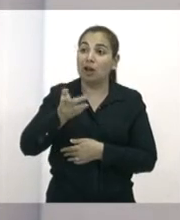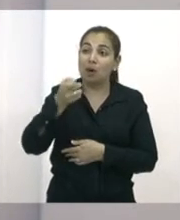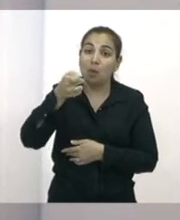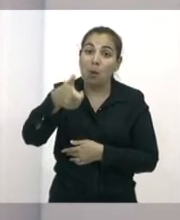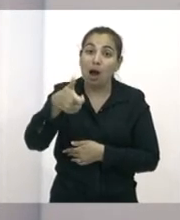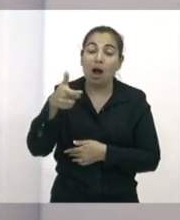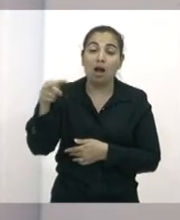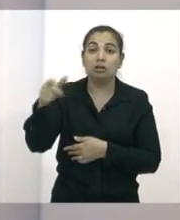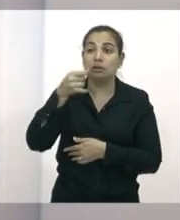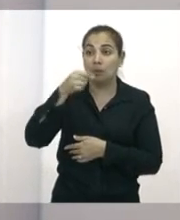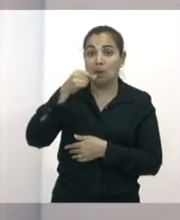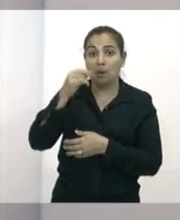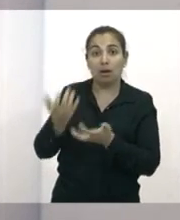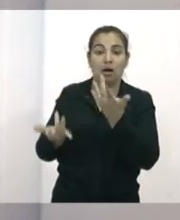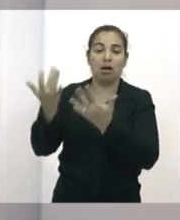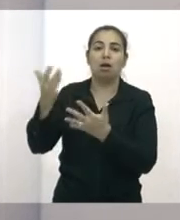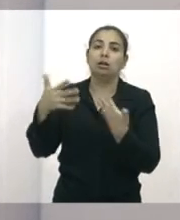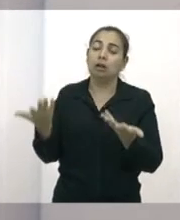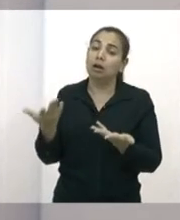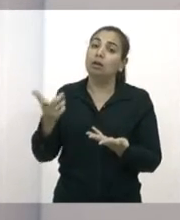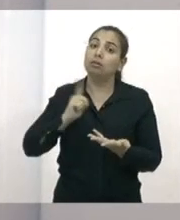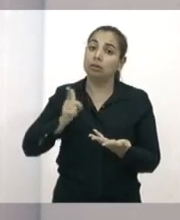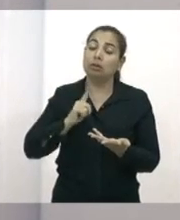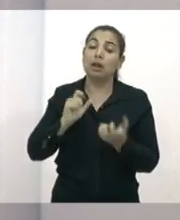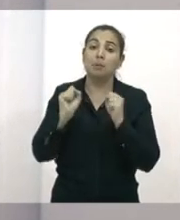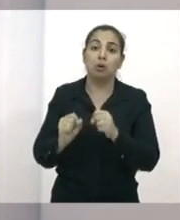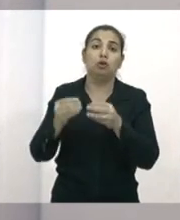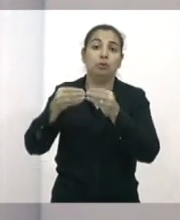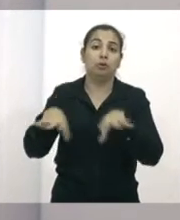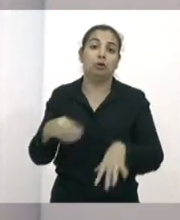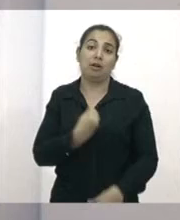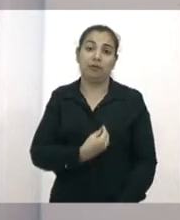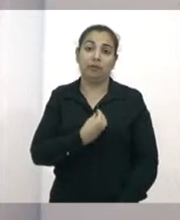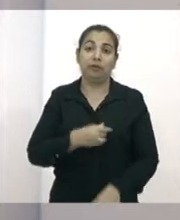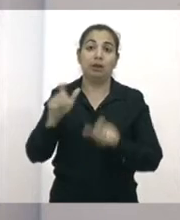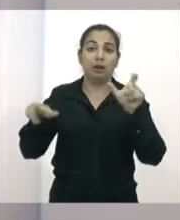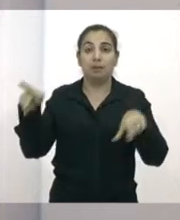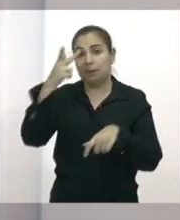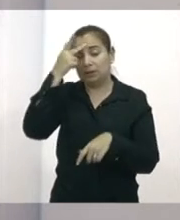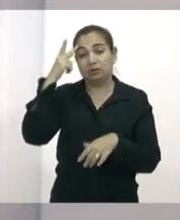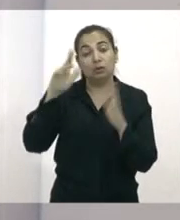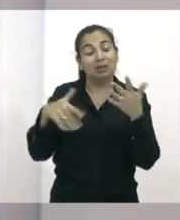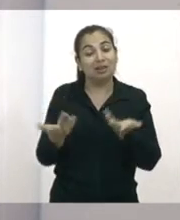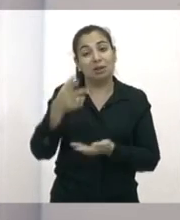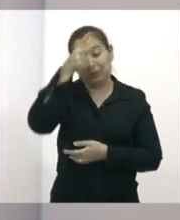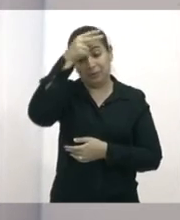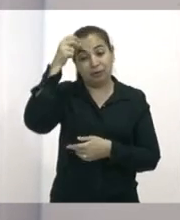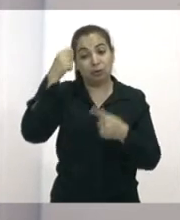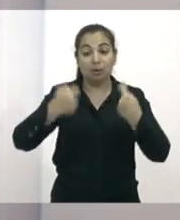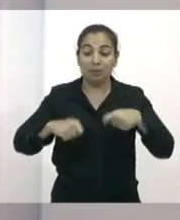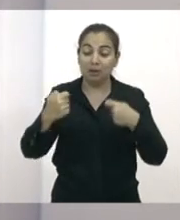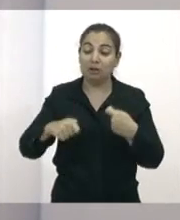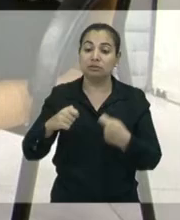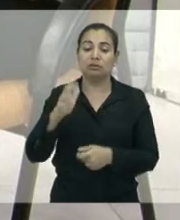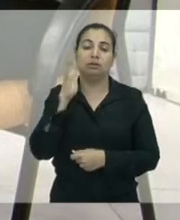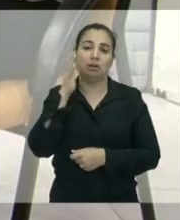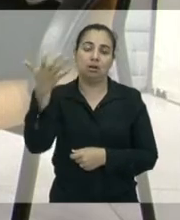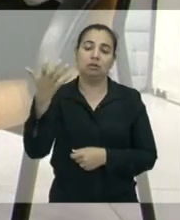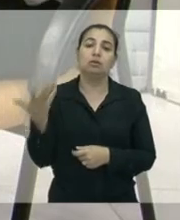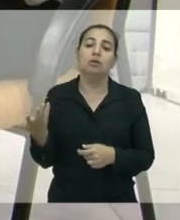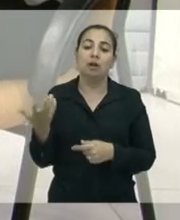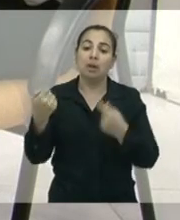está colocando em risco a vida das pessoas e é preciso que a Prefeitura tome providências para garantir a segurança do